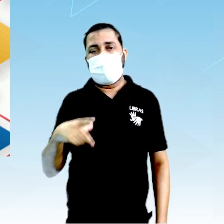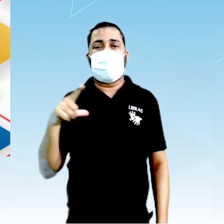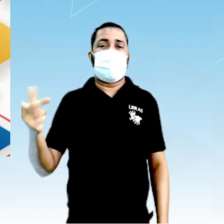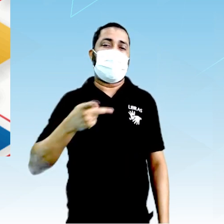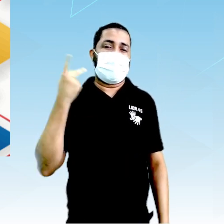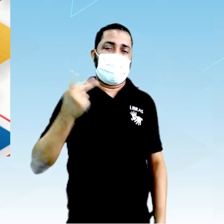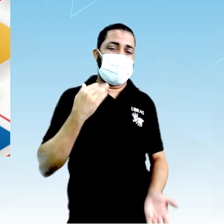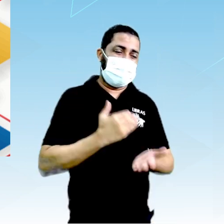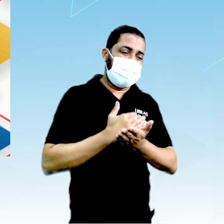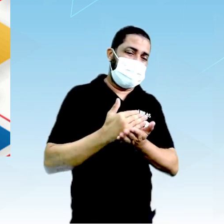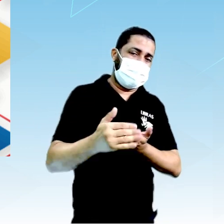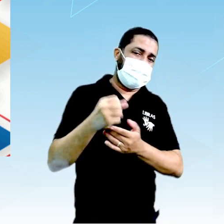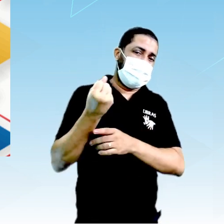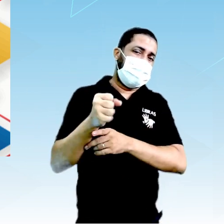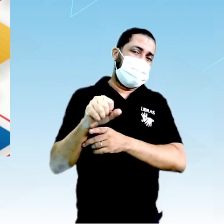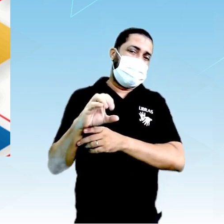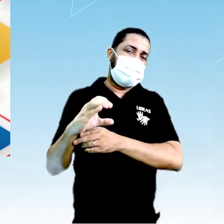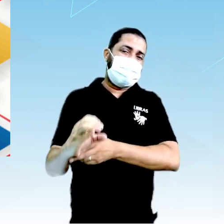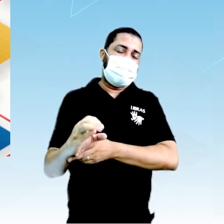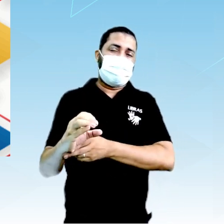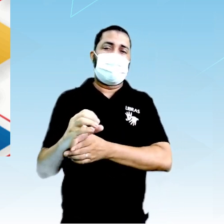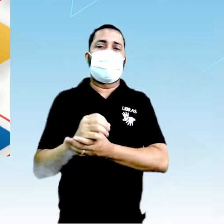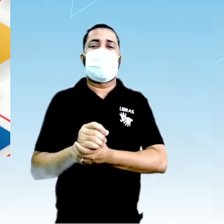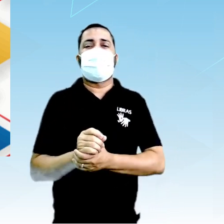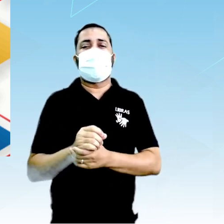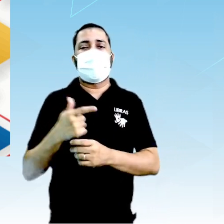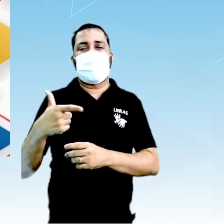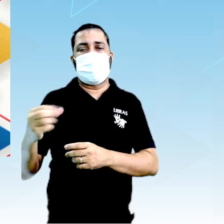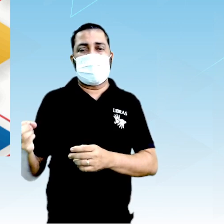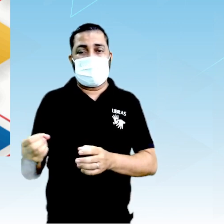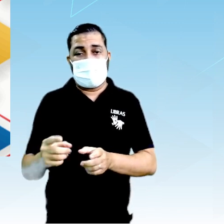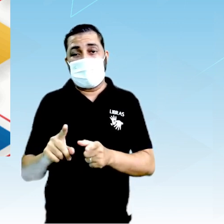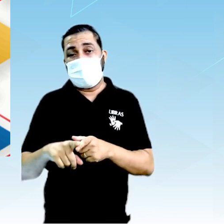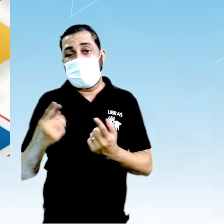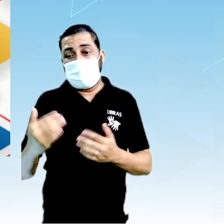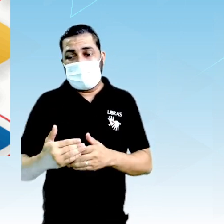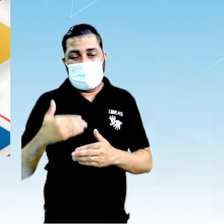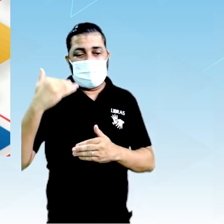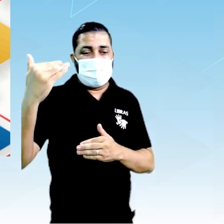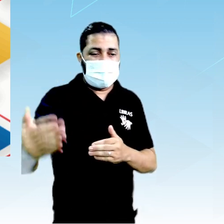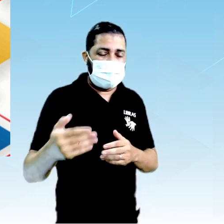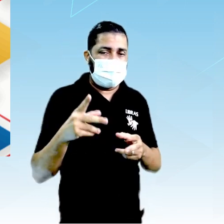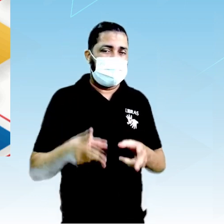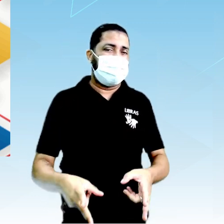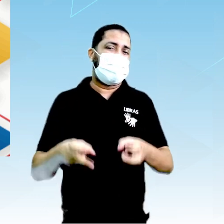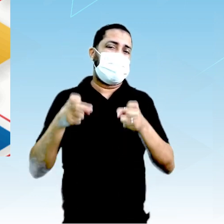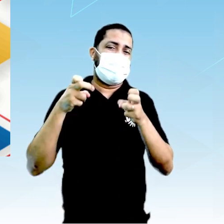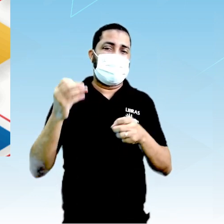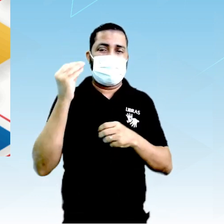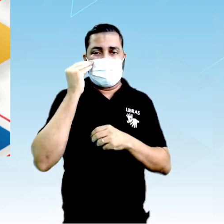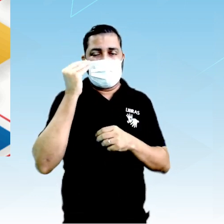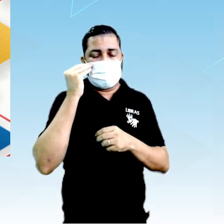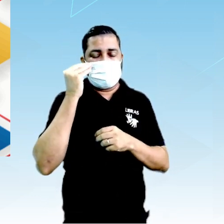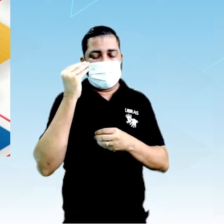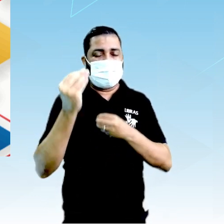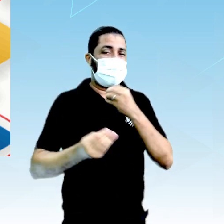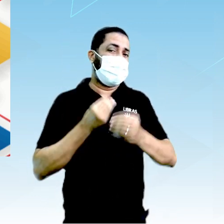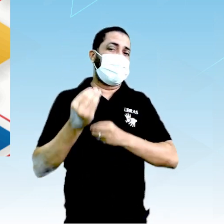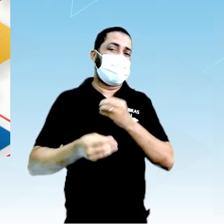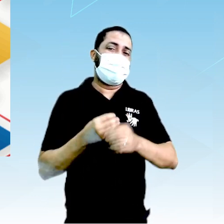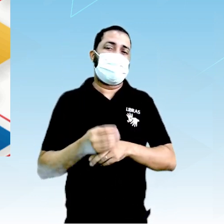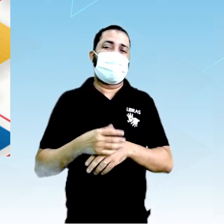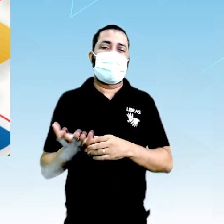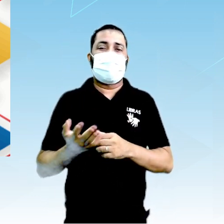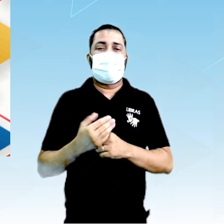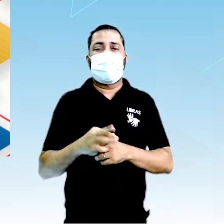começo do teclo 20. Muitas descobertas ainda vão ocorrer. Mais para frente a gente observa experimentos como é o caso